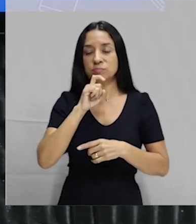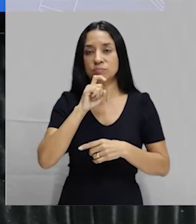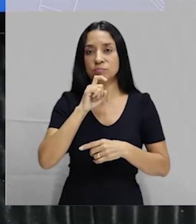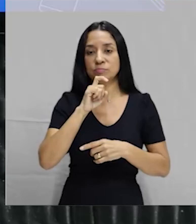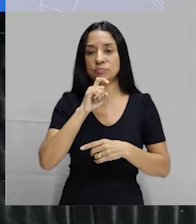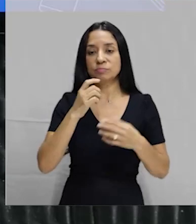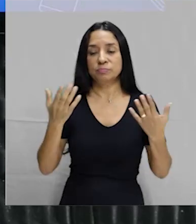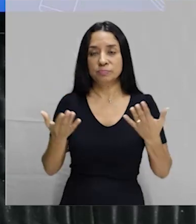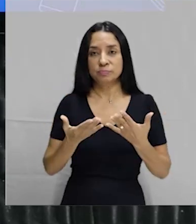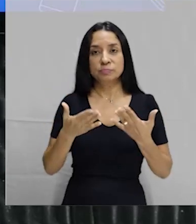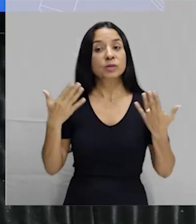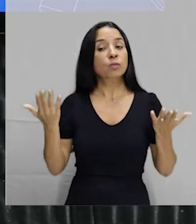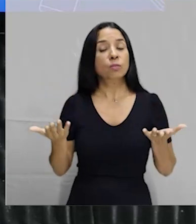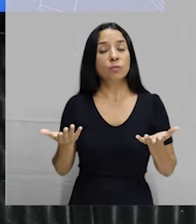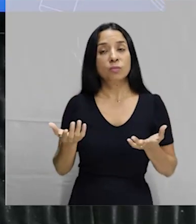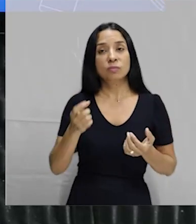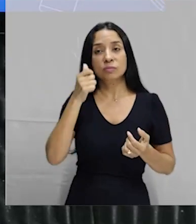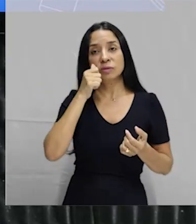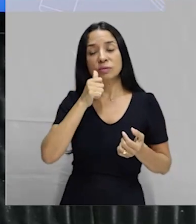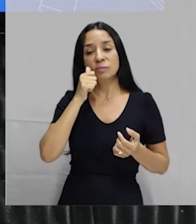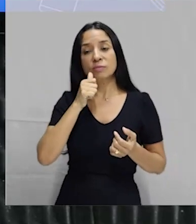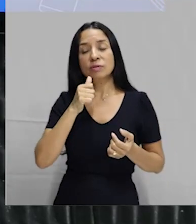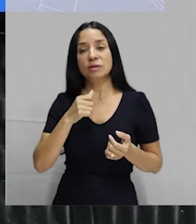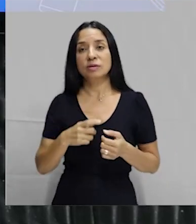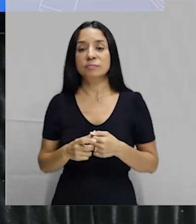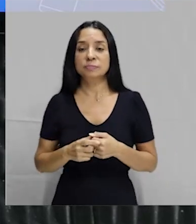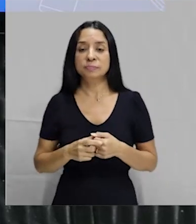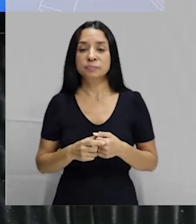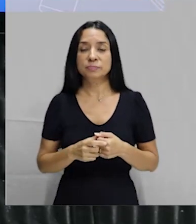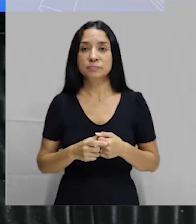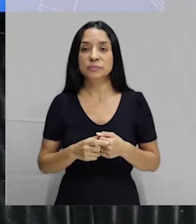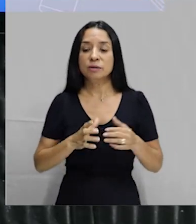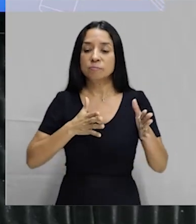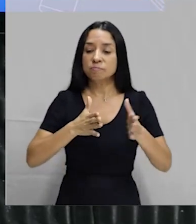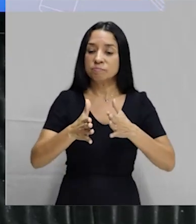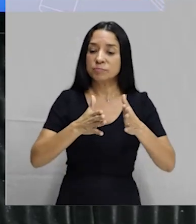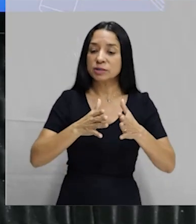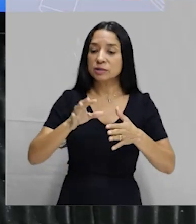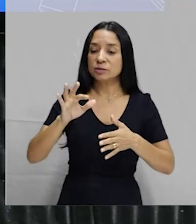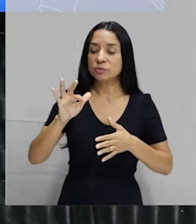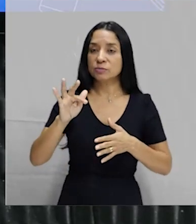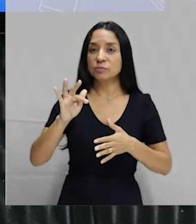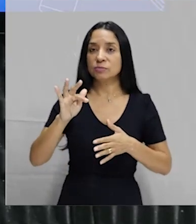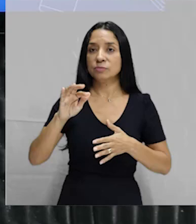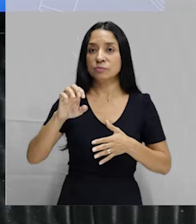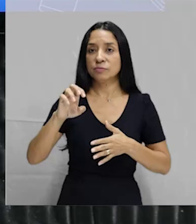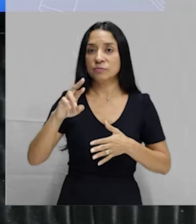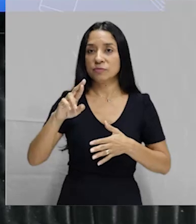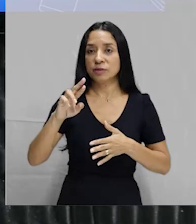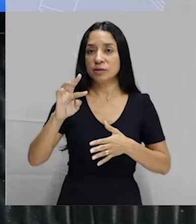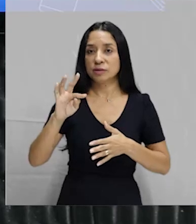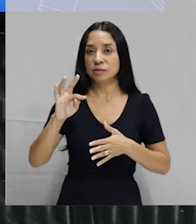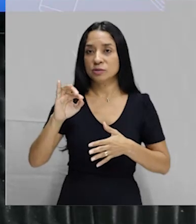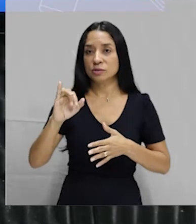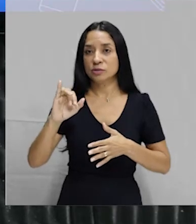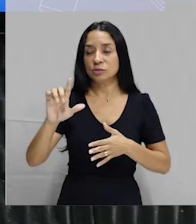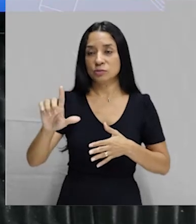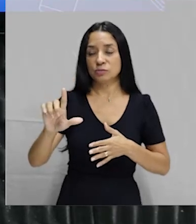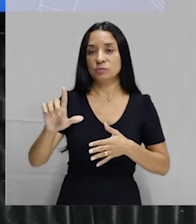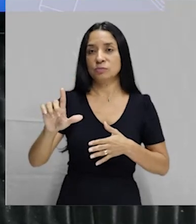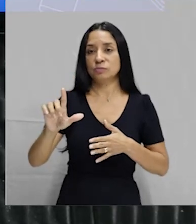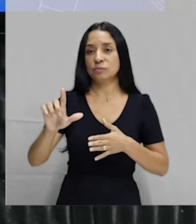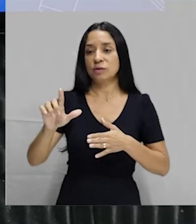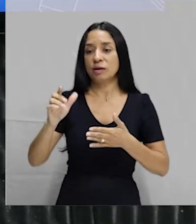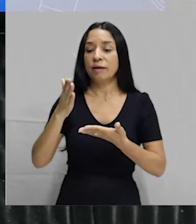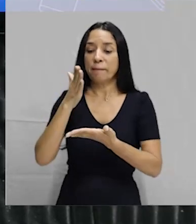tá? Agora, quando é que a mulher, ela está no seu período fértil? Na metade do ciclo, tá? Lá em torno do